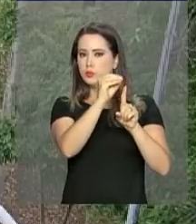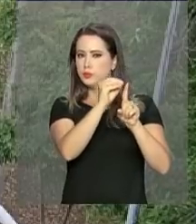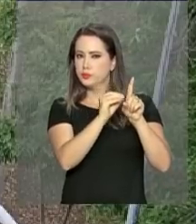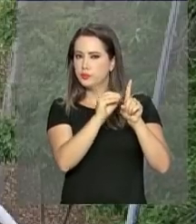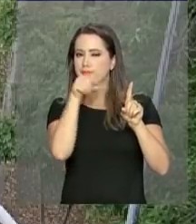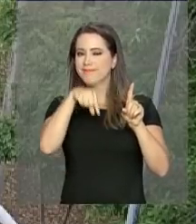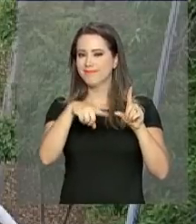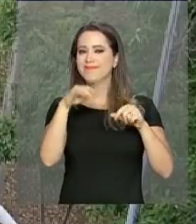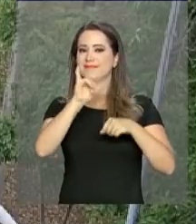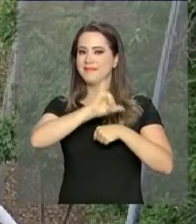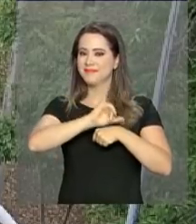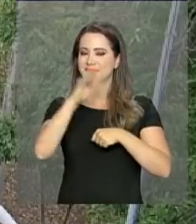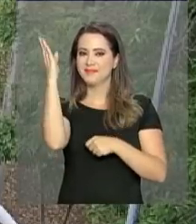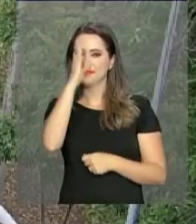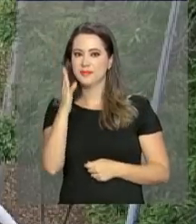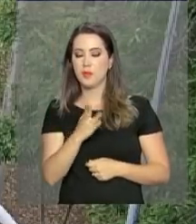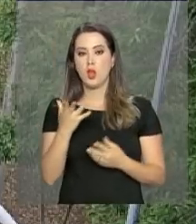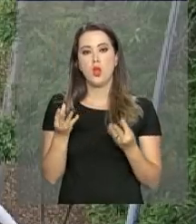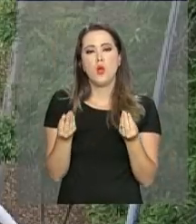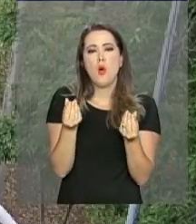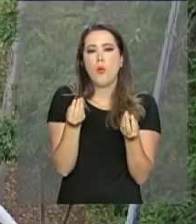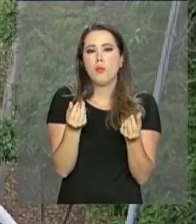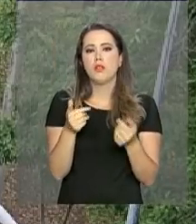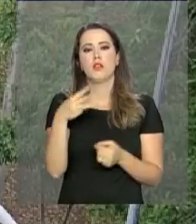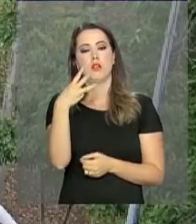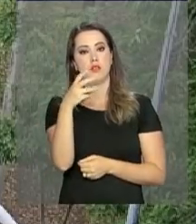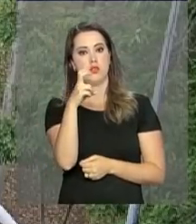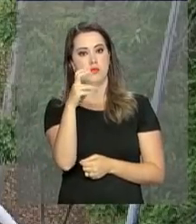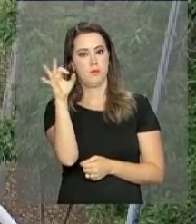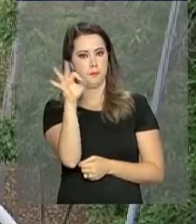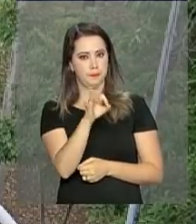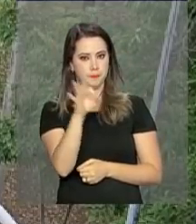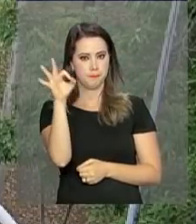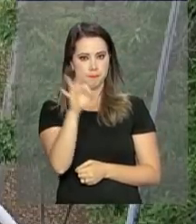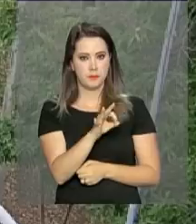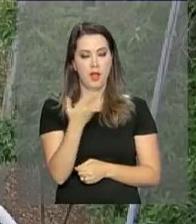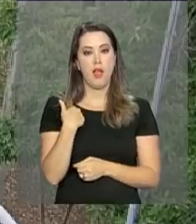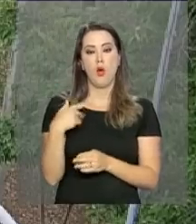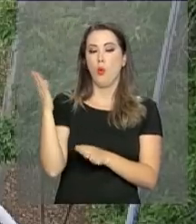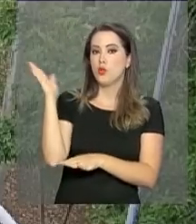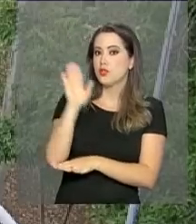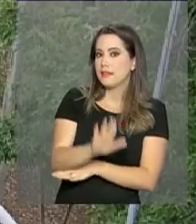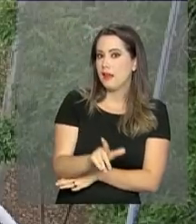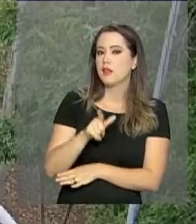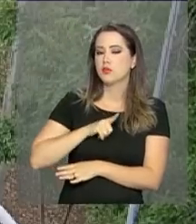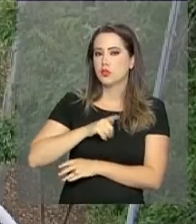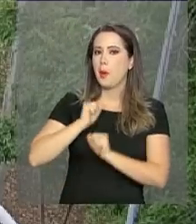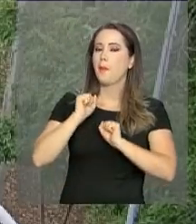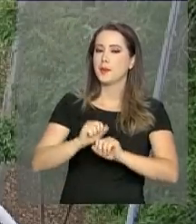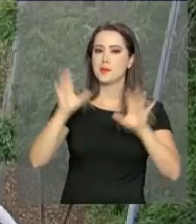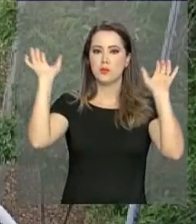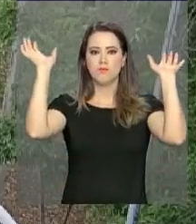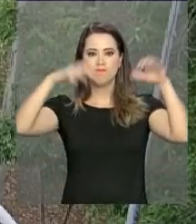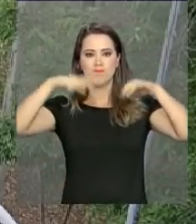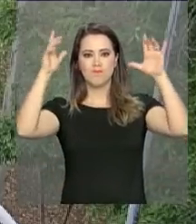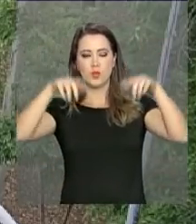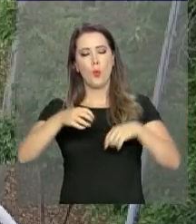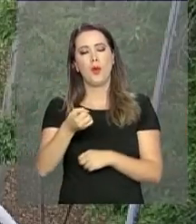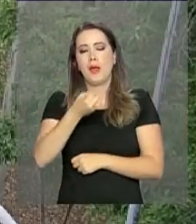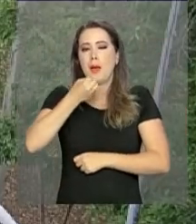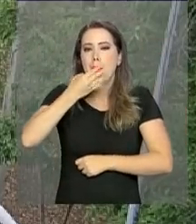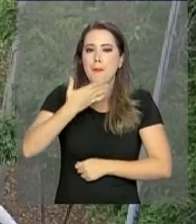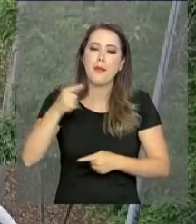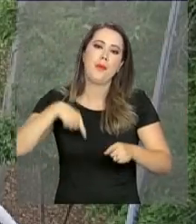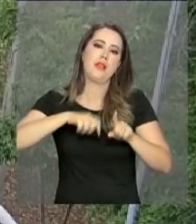federal, com umidade relativa do ar em 35%. Para a tarde, a possibilidade de pancadas de chuva,